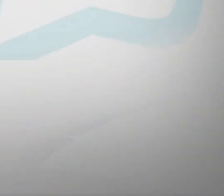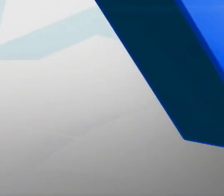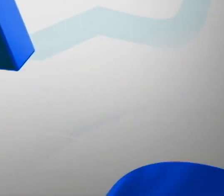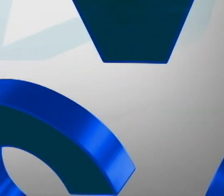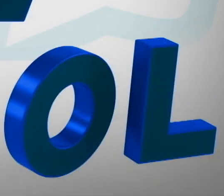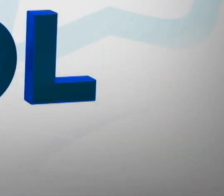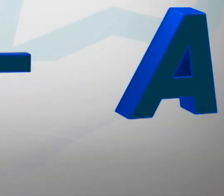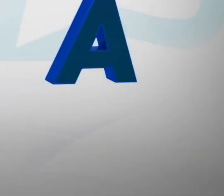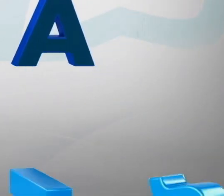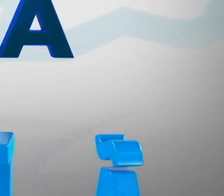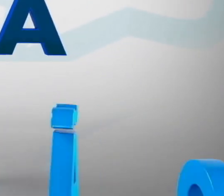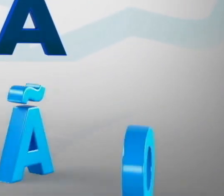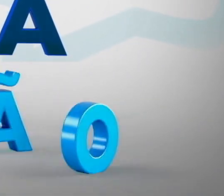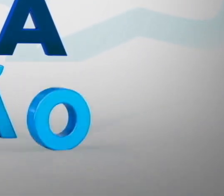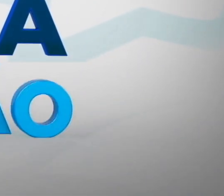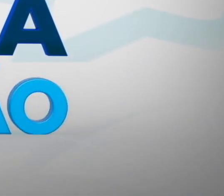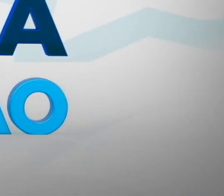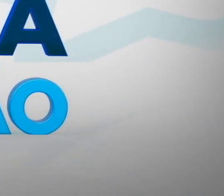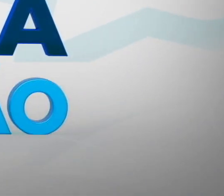Fiquem Agricarem. Fui. Fiquem com Fui. Obrigado.